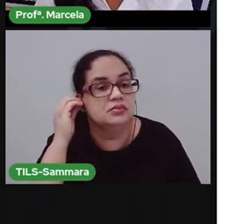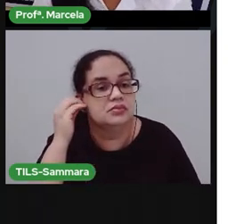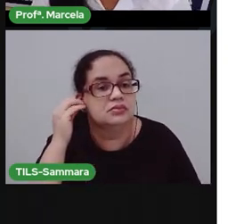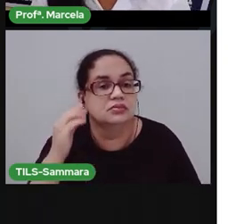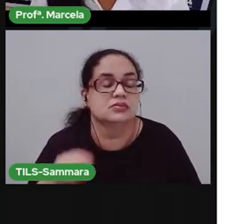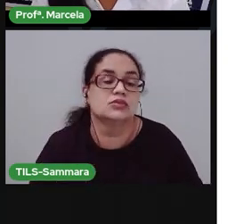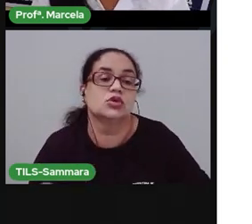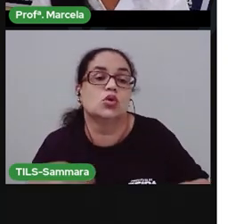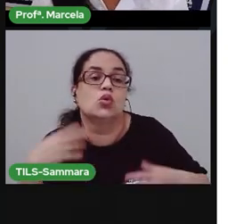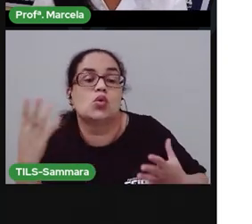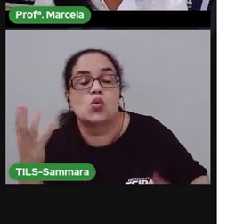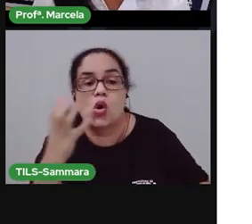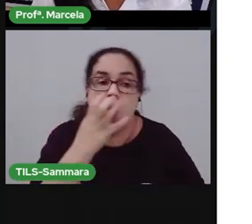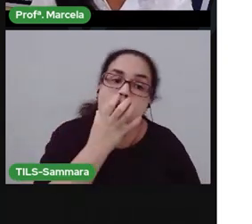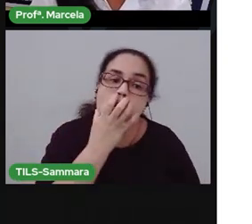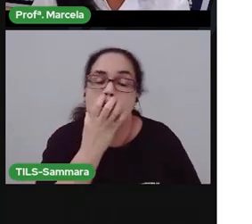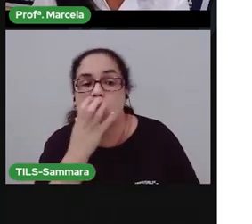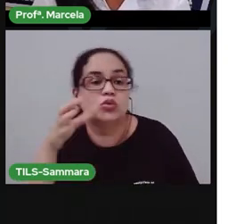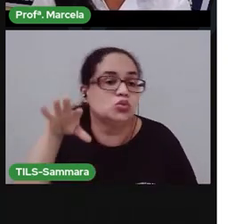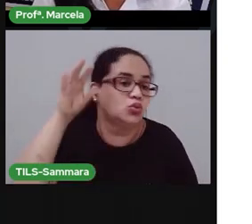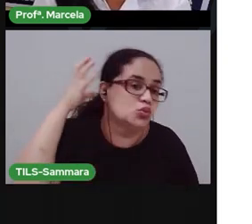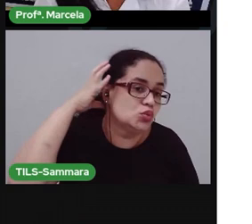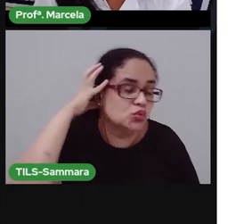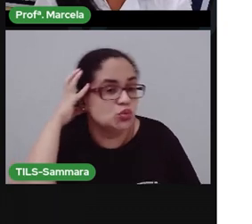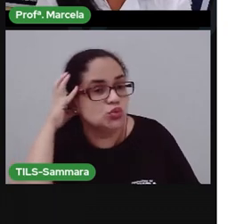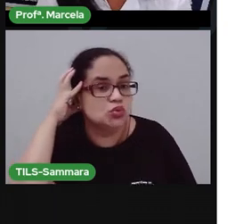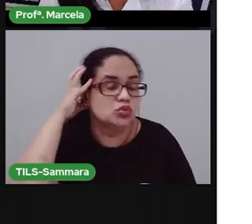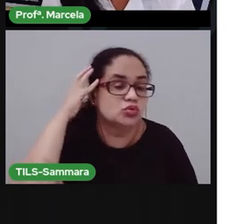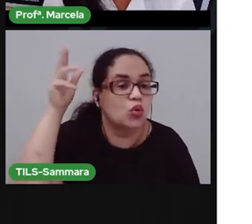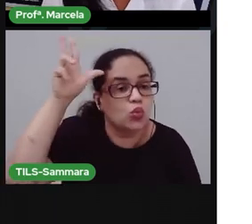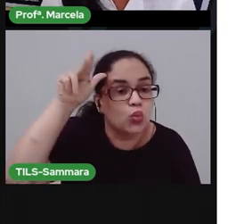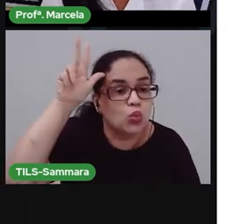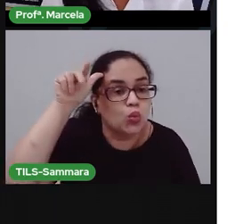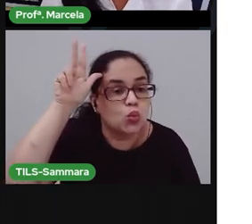E qual é o som que o cavalo faz?